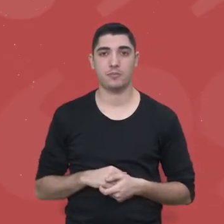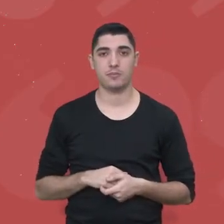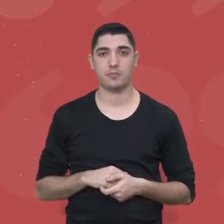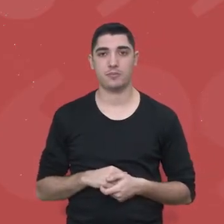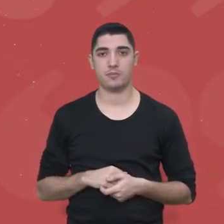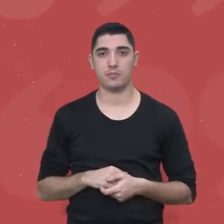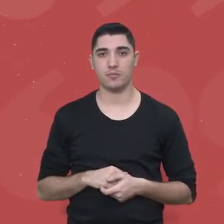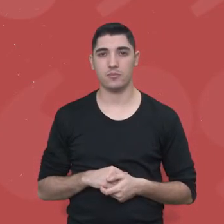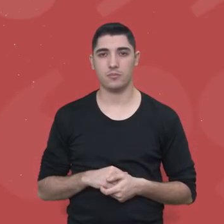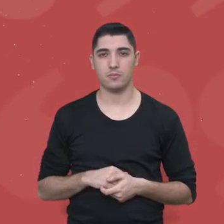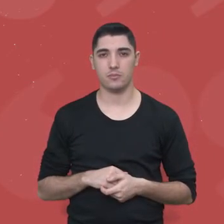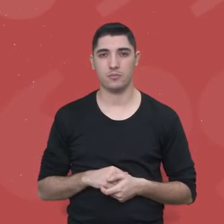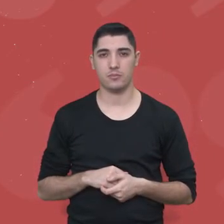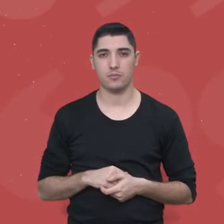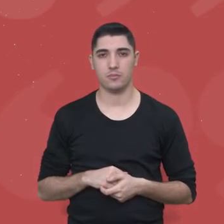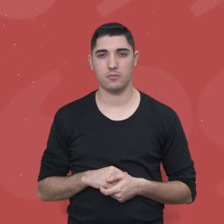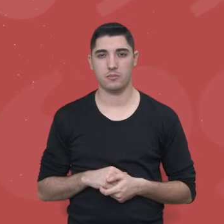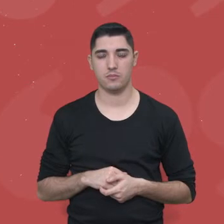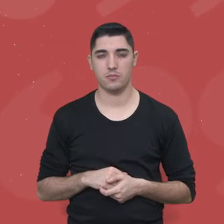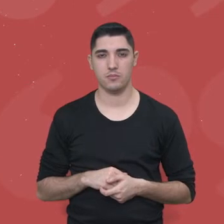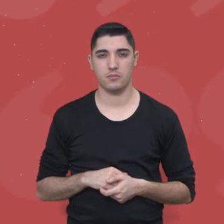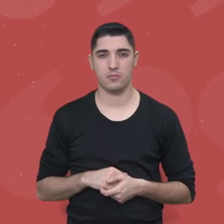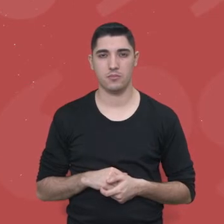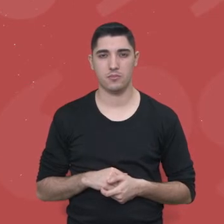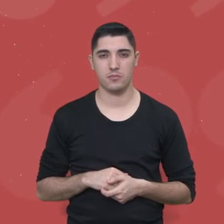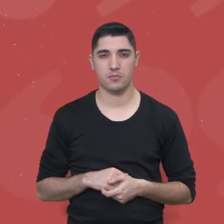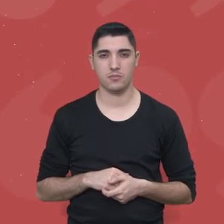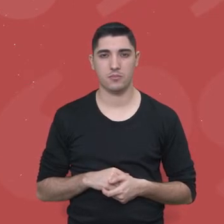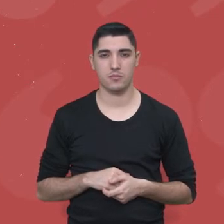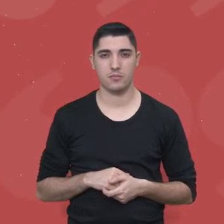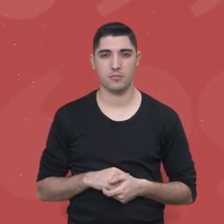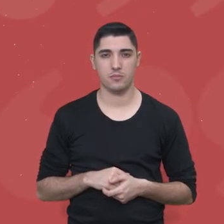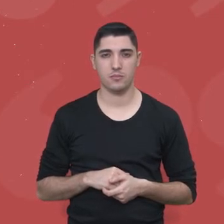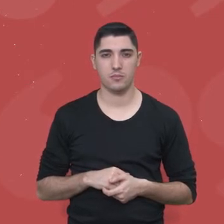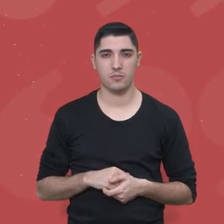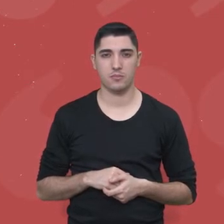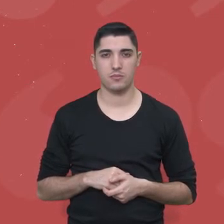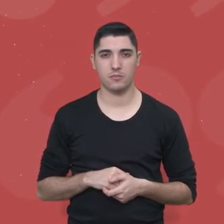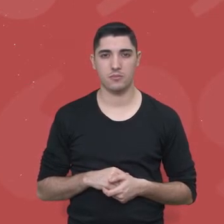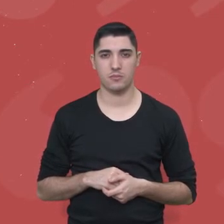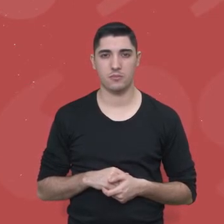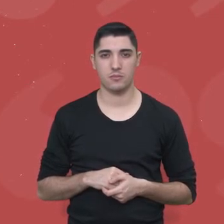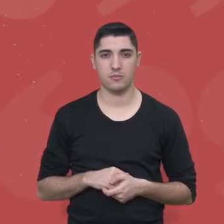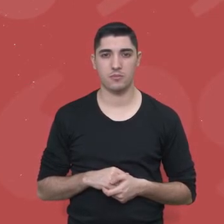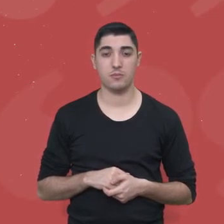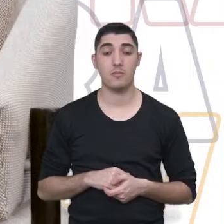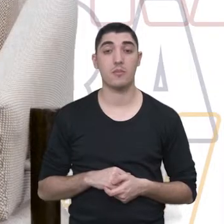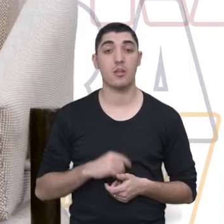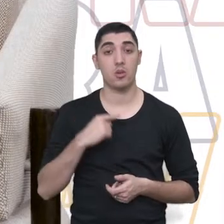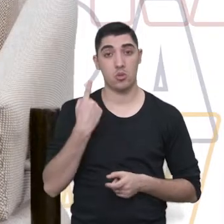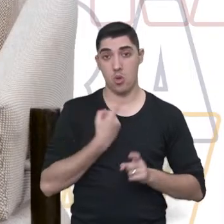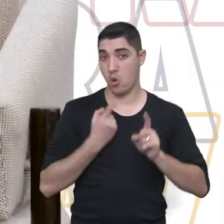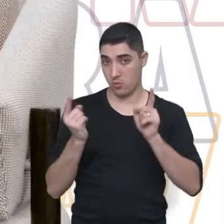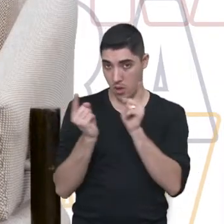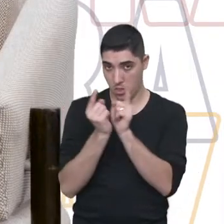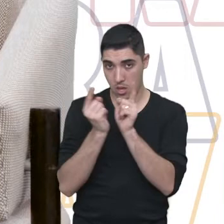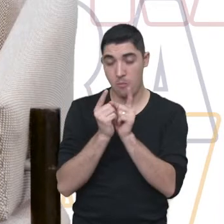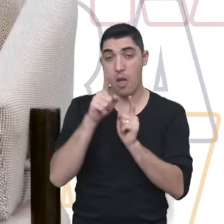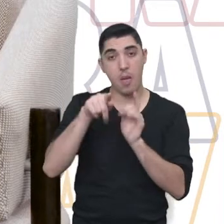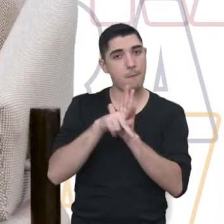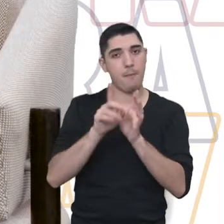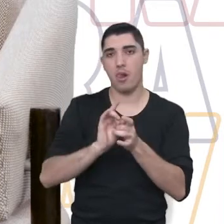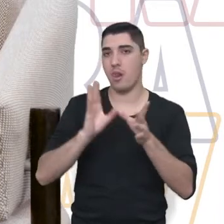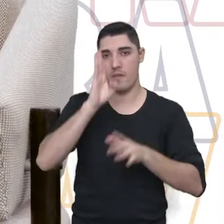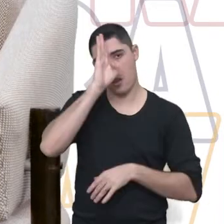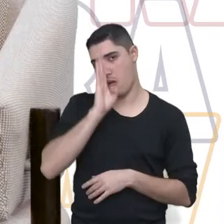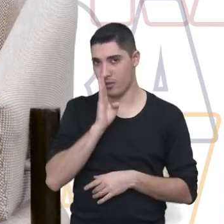nosso atendimento, ele é